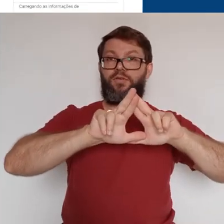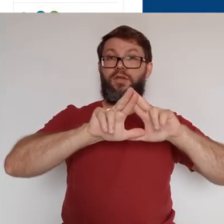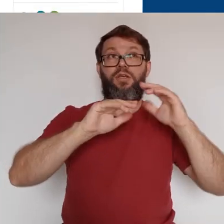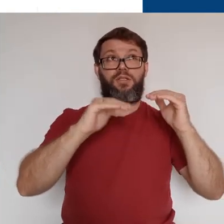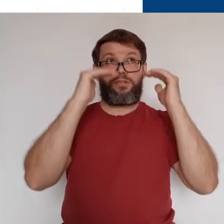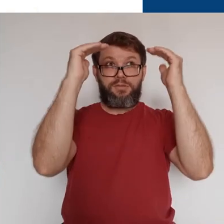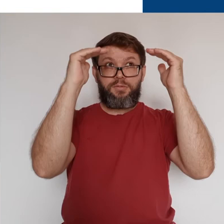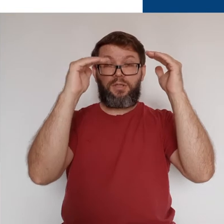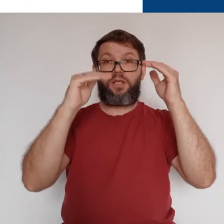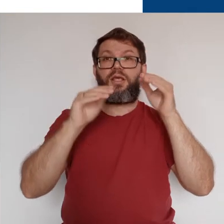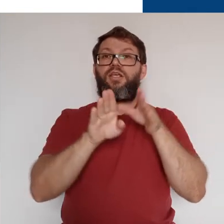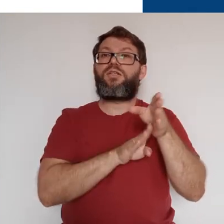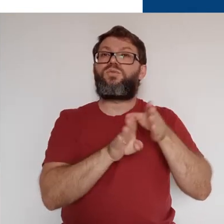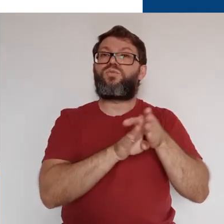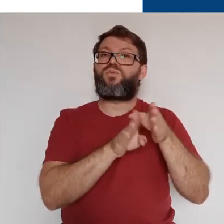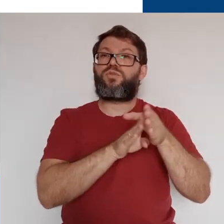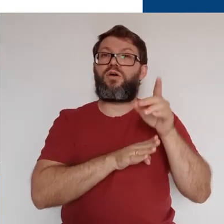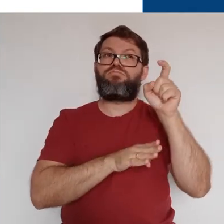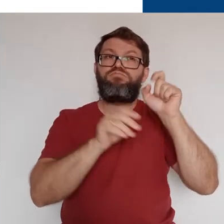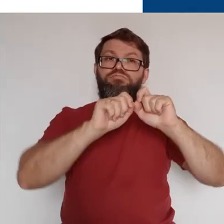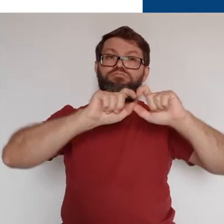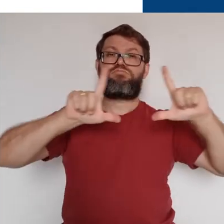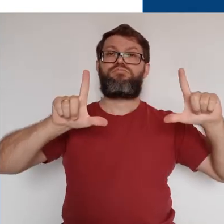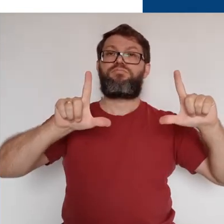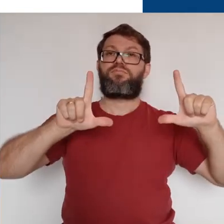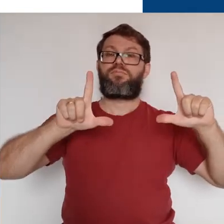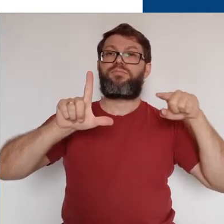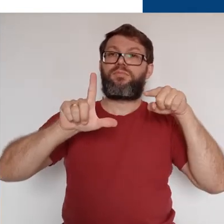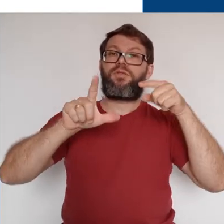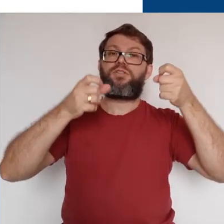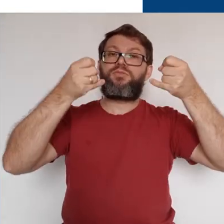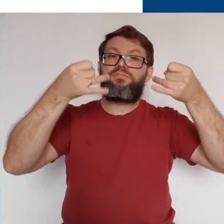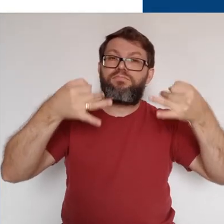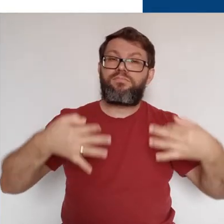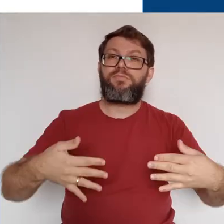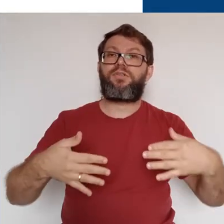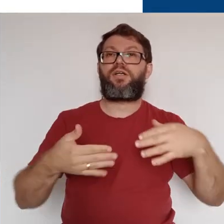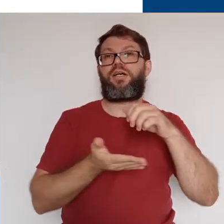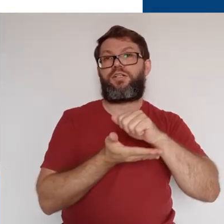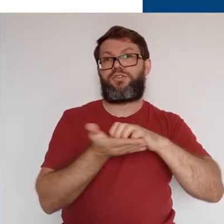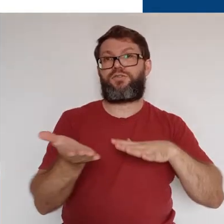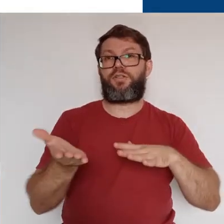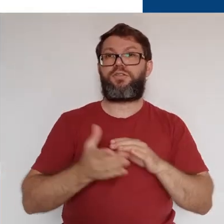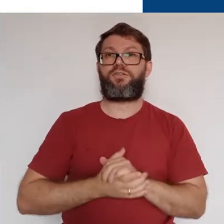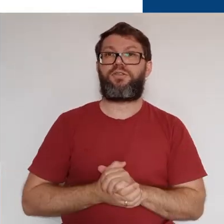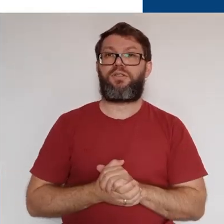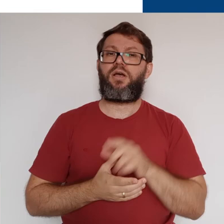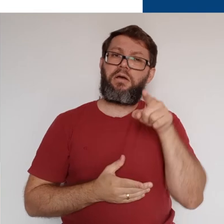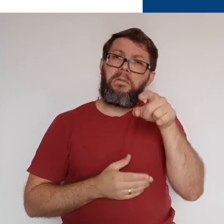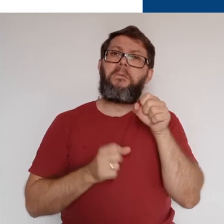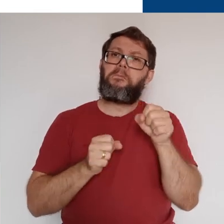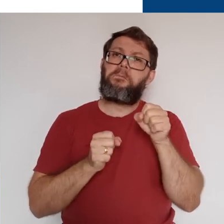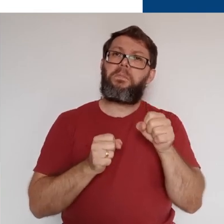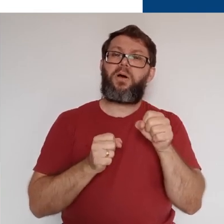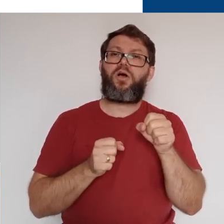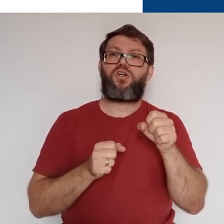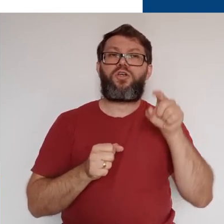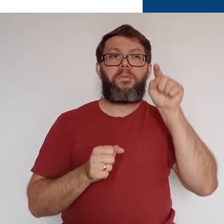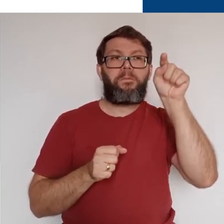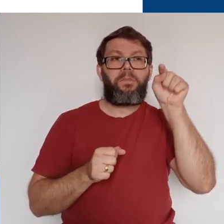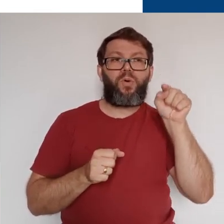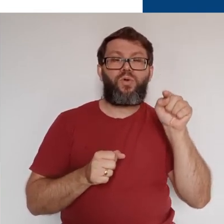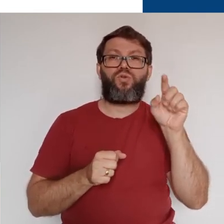Drive. No menu superior, clicando em instruções, abrimos novamente a janela que explica a nossa atividade.